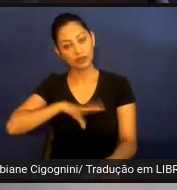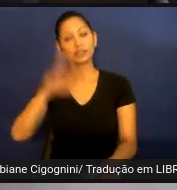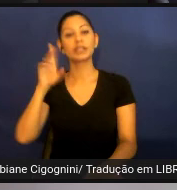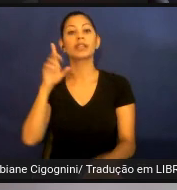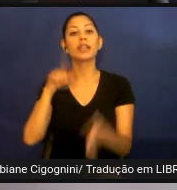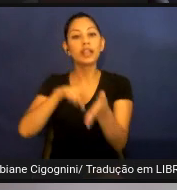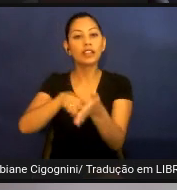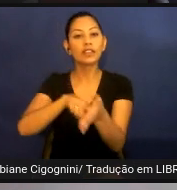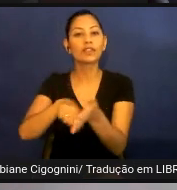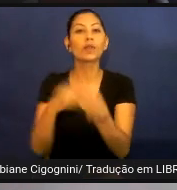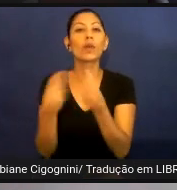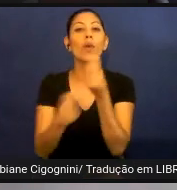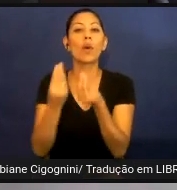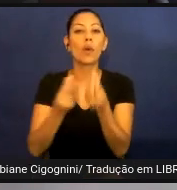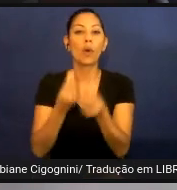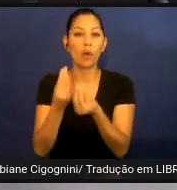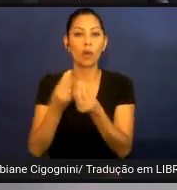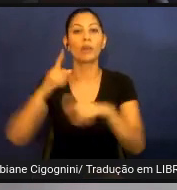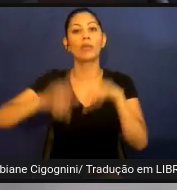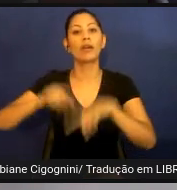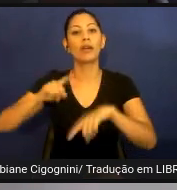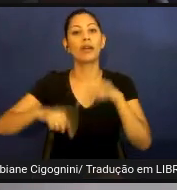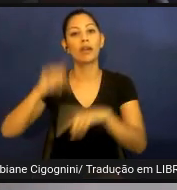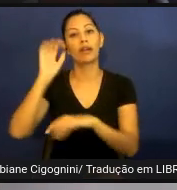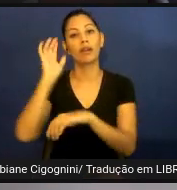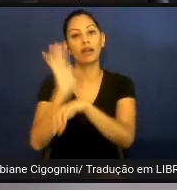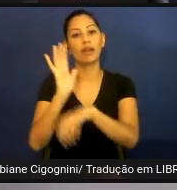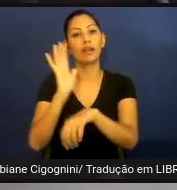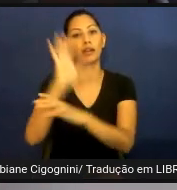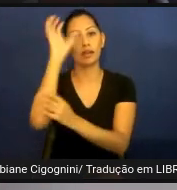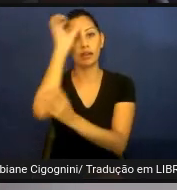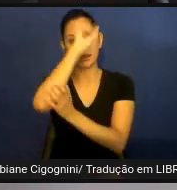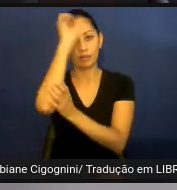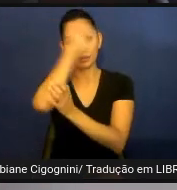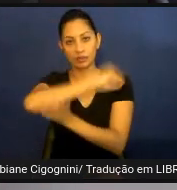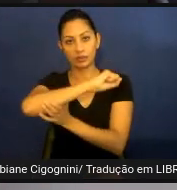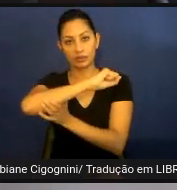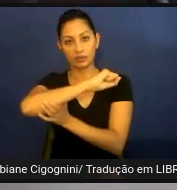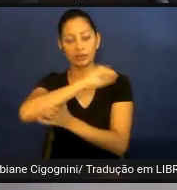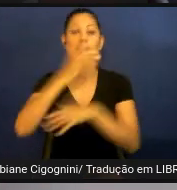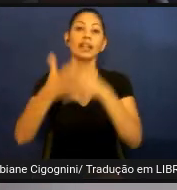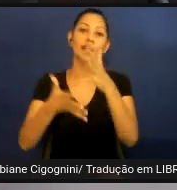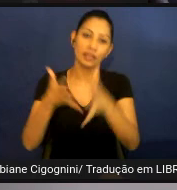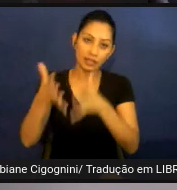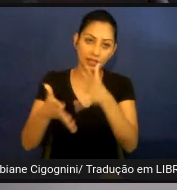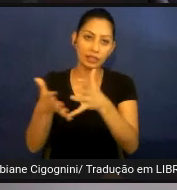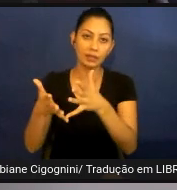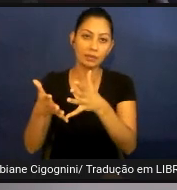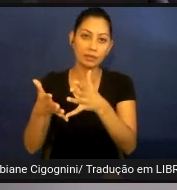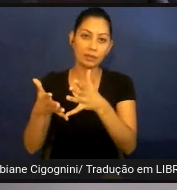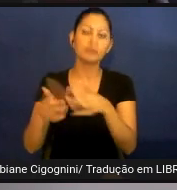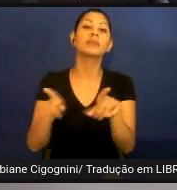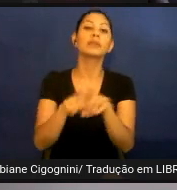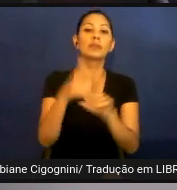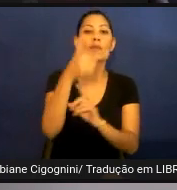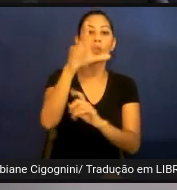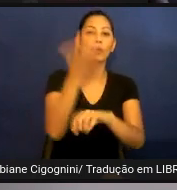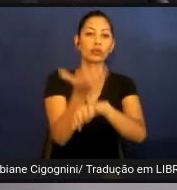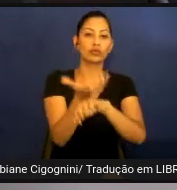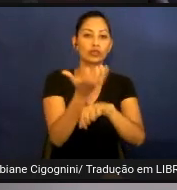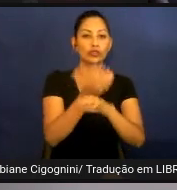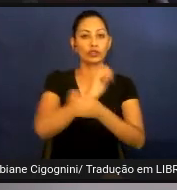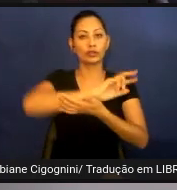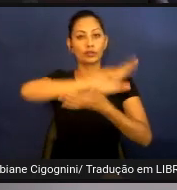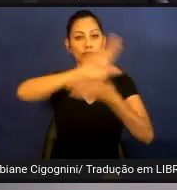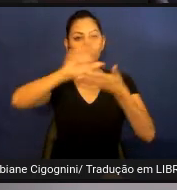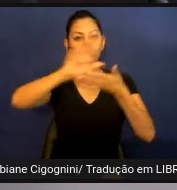esses recursos auxiliam no processo de aprendizagem tanto da libras quanto das outras disciplinas do currículo